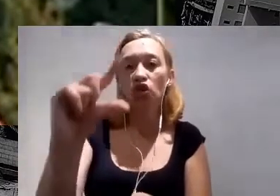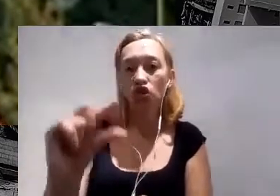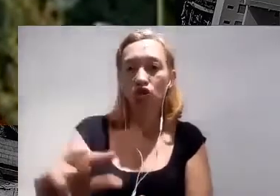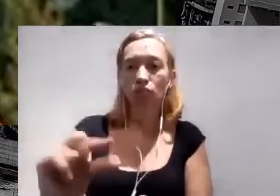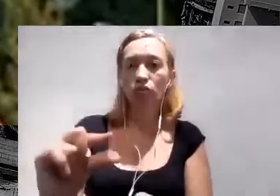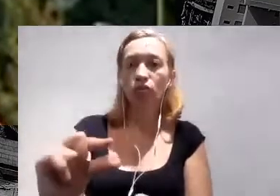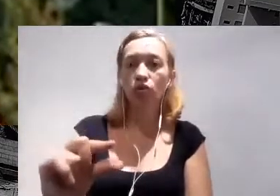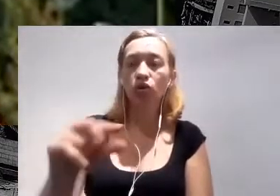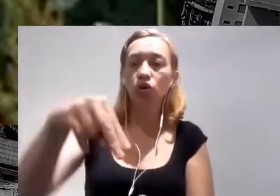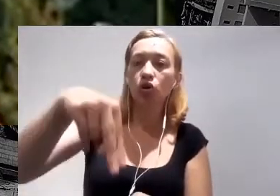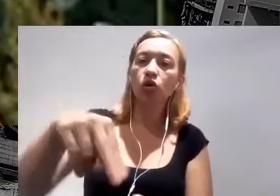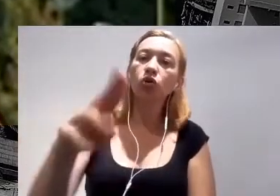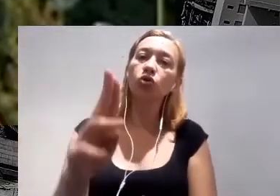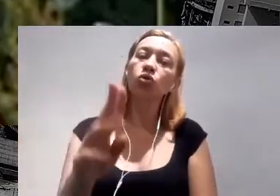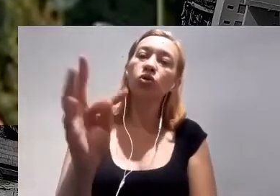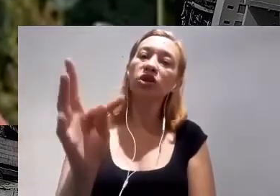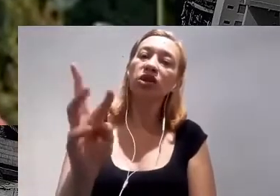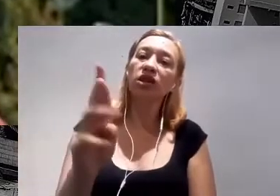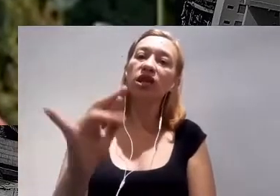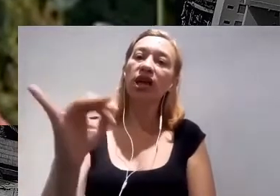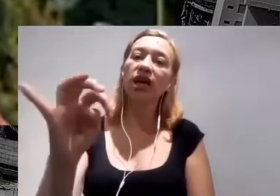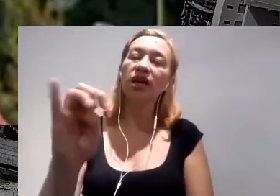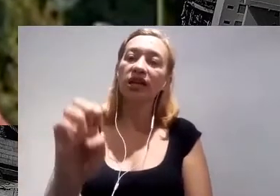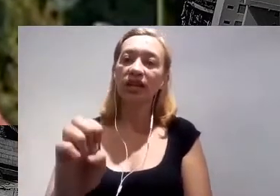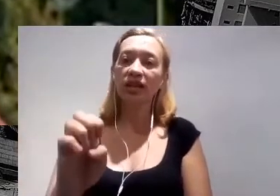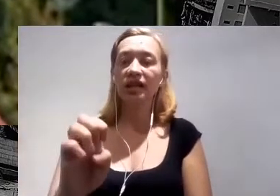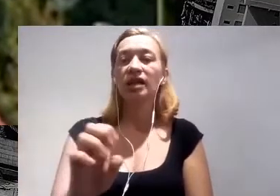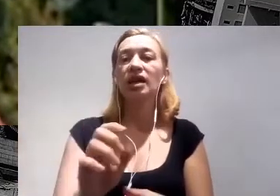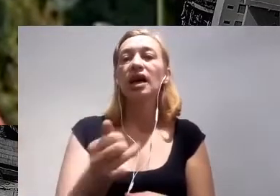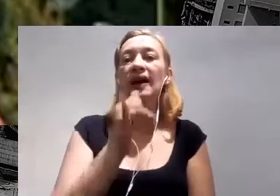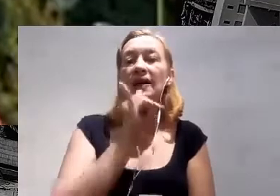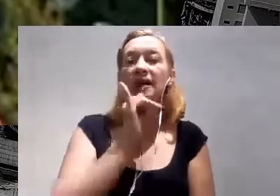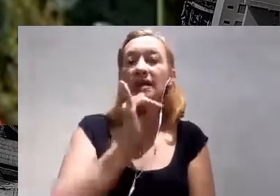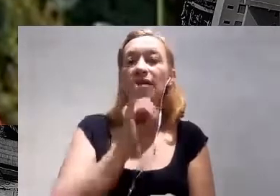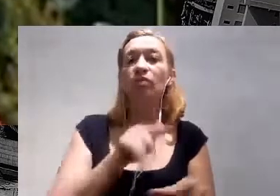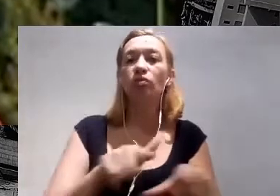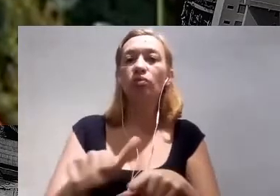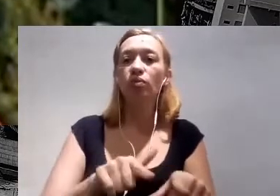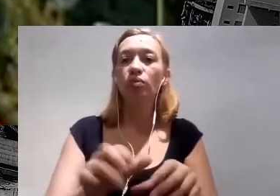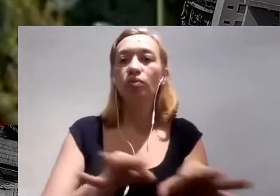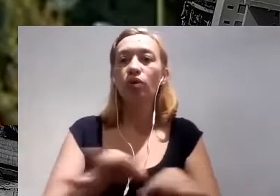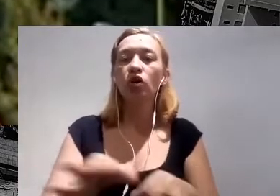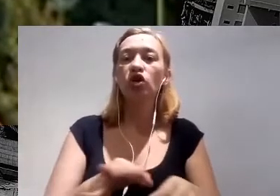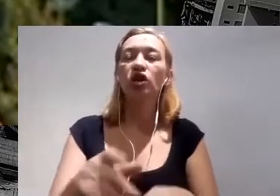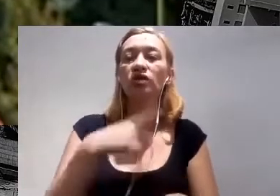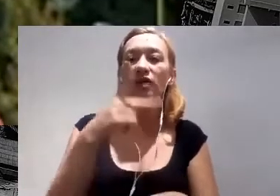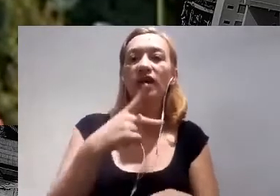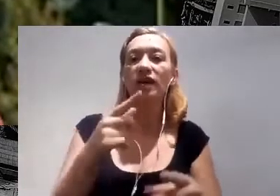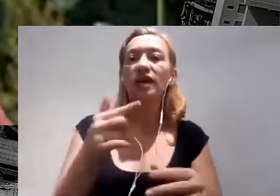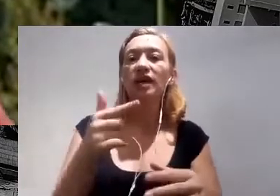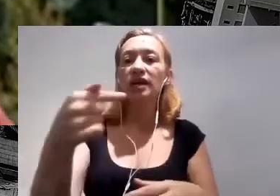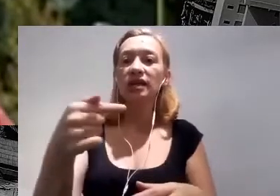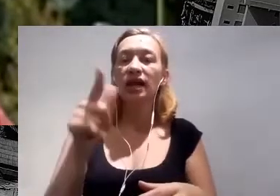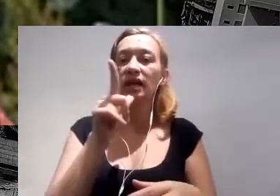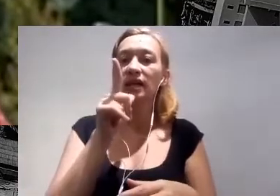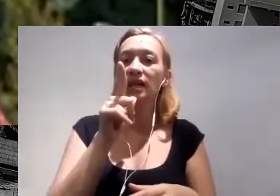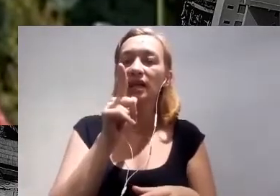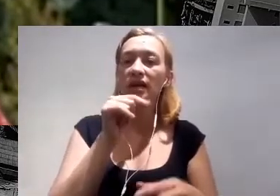poluentes em corpos hídricos. Por exemplo, no projeto que eu falei que a gente tem sete lagoas, são construídas algumas ecofossas em